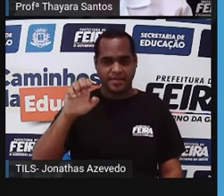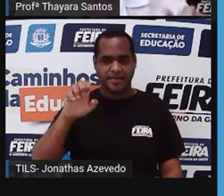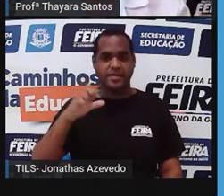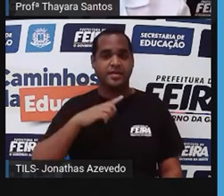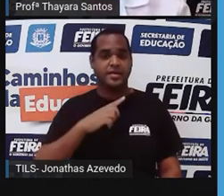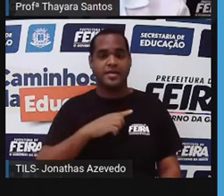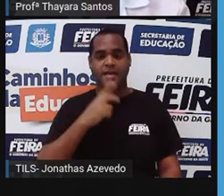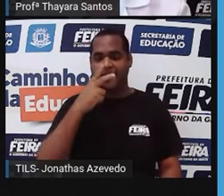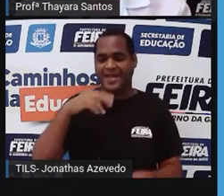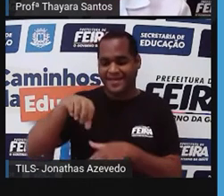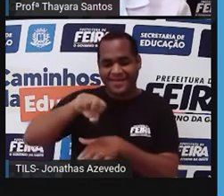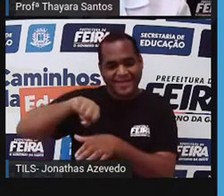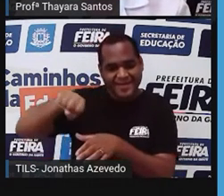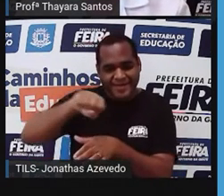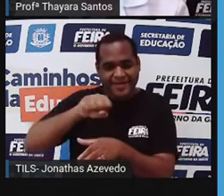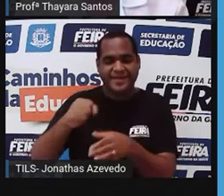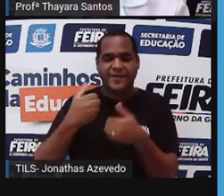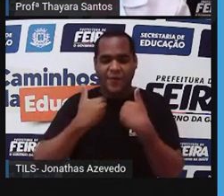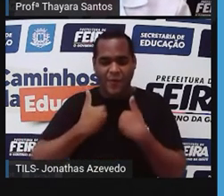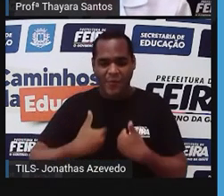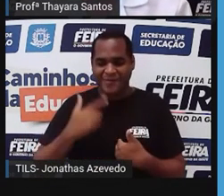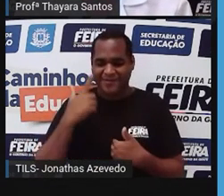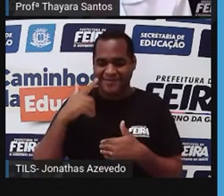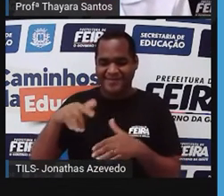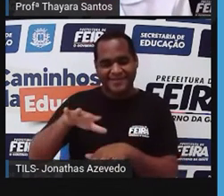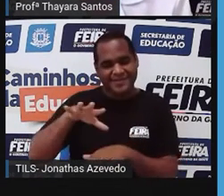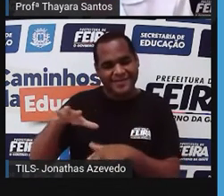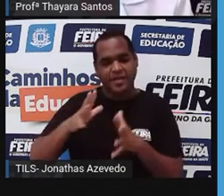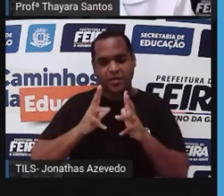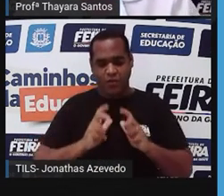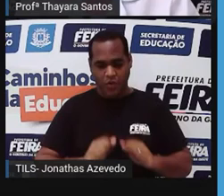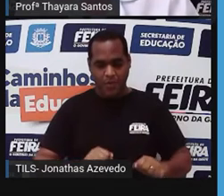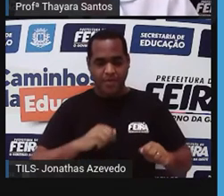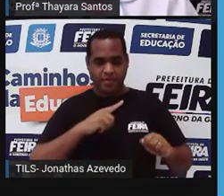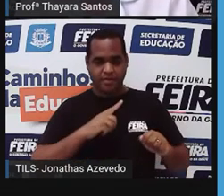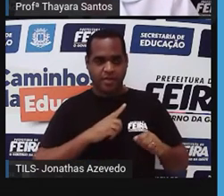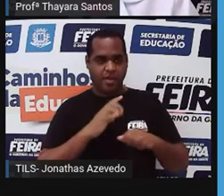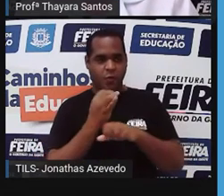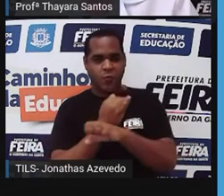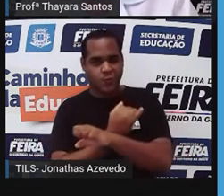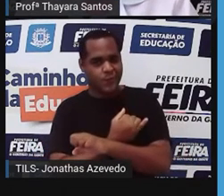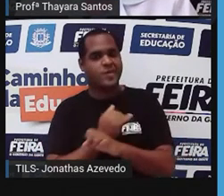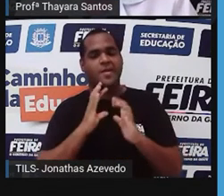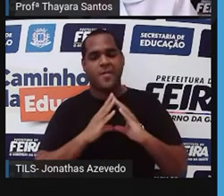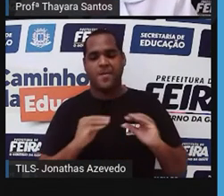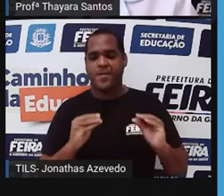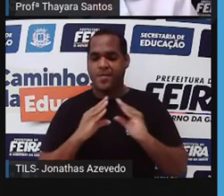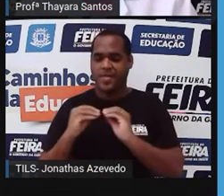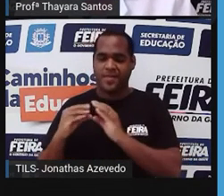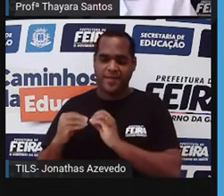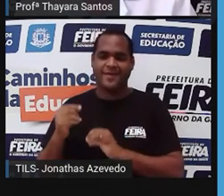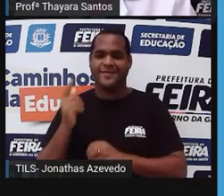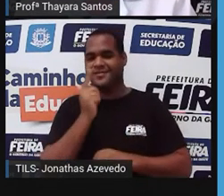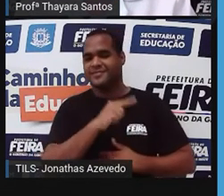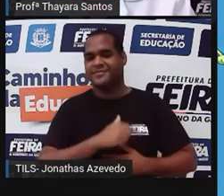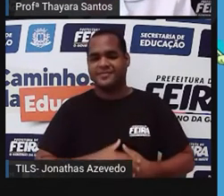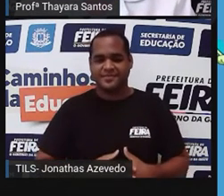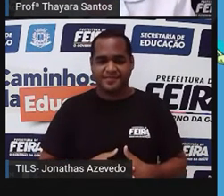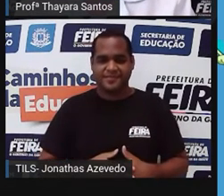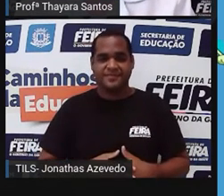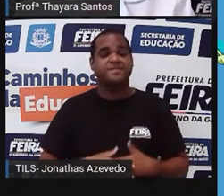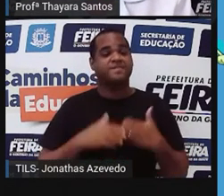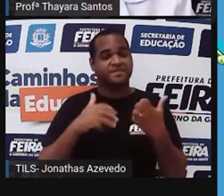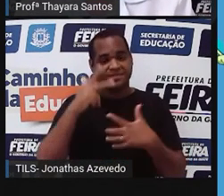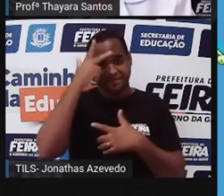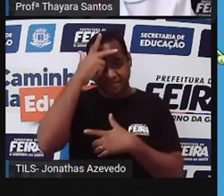fosse um detergente natural do nosso corpo que vai auxiliar na digestão das gorduras ou dos lipídios. Muitas